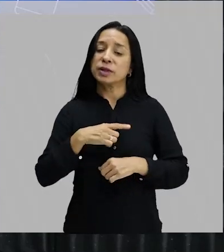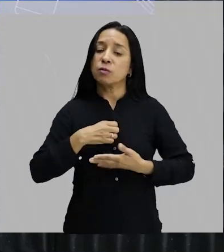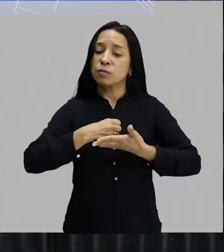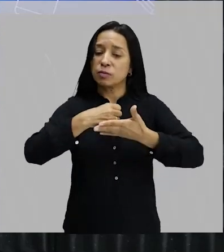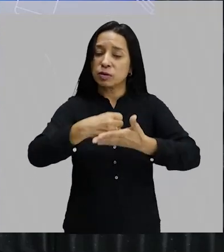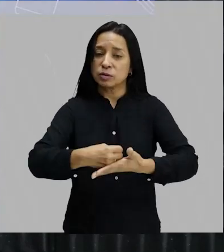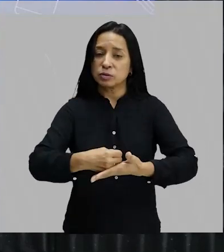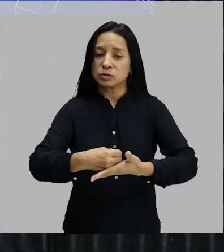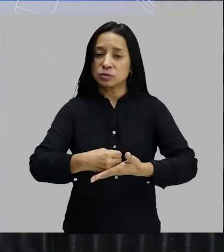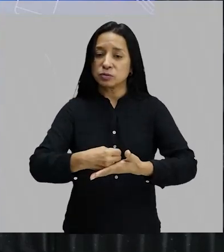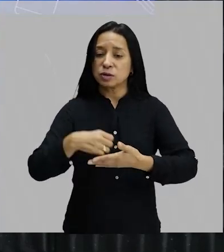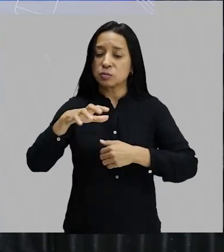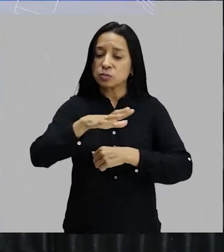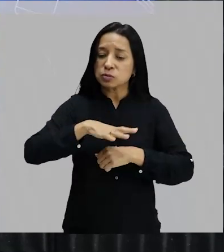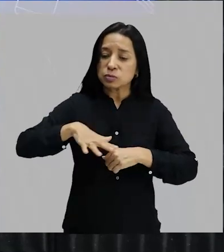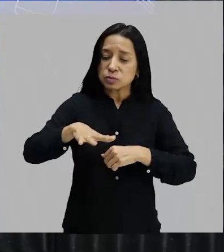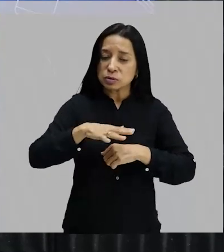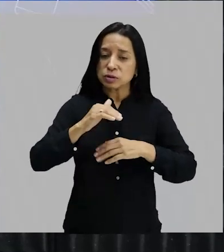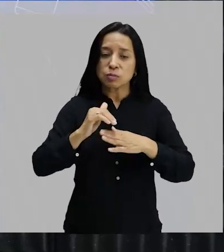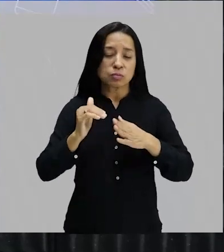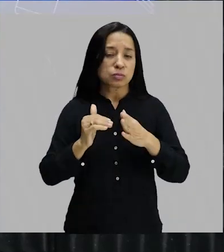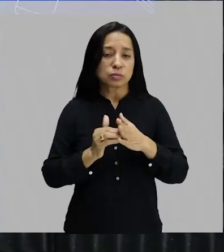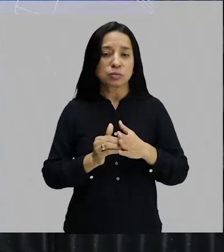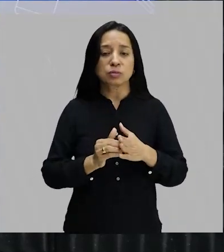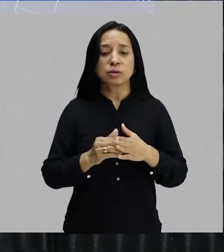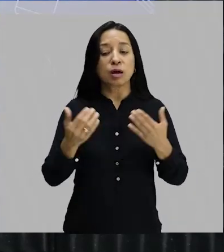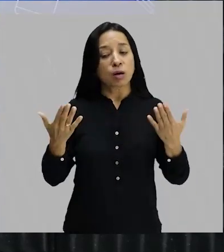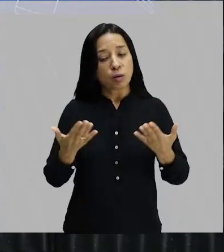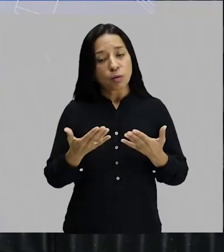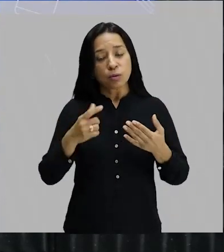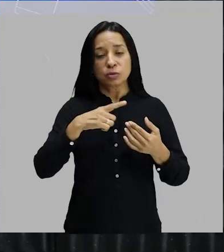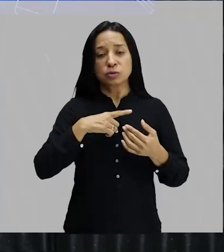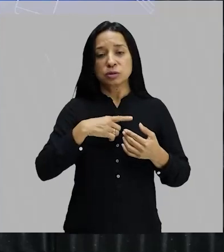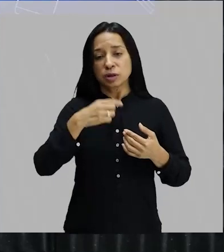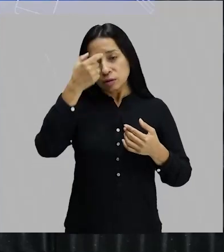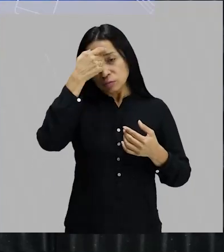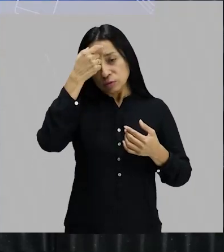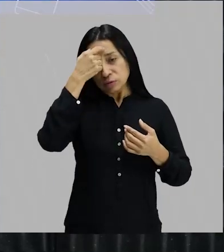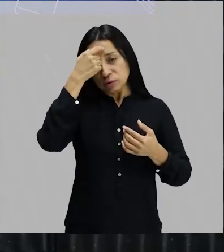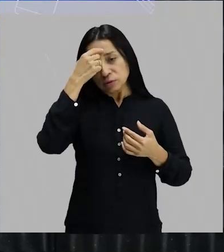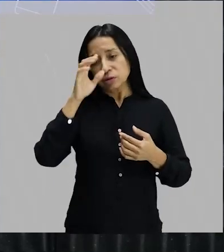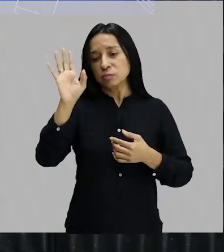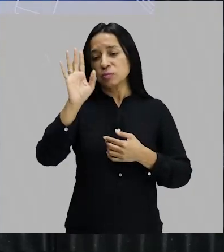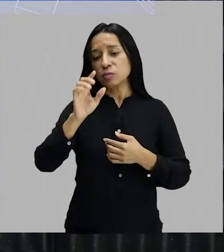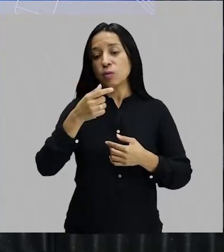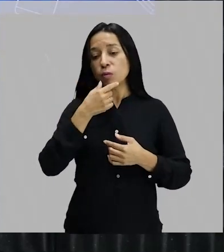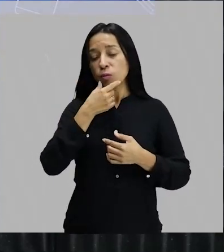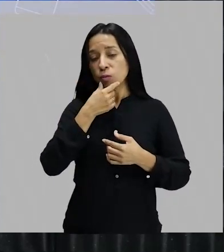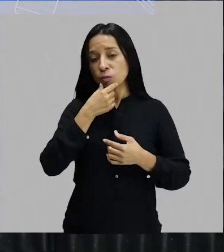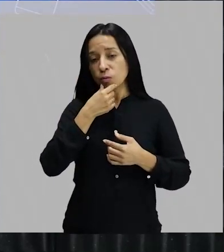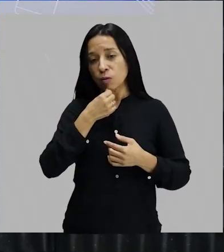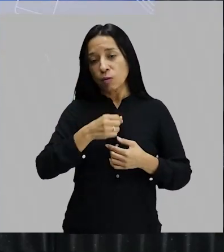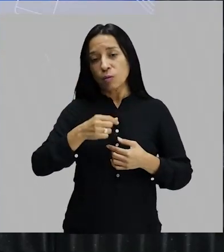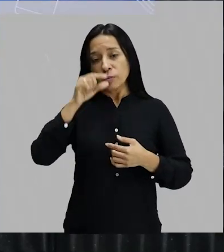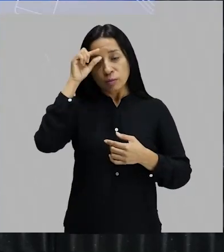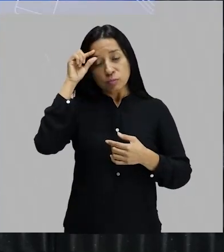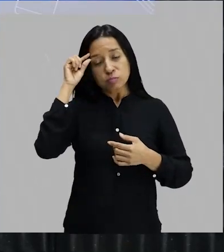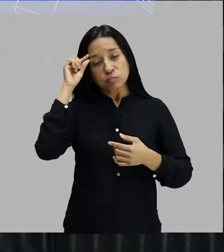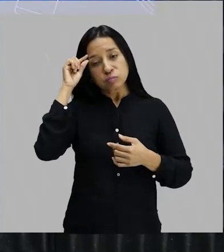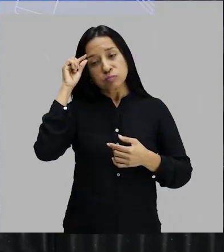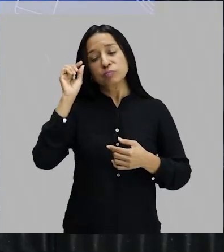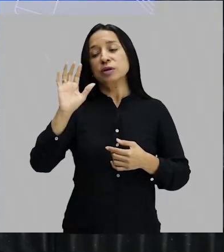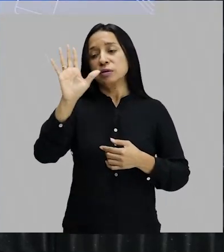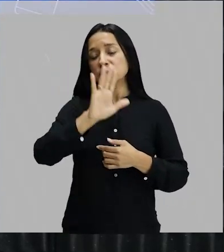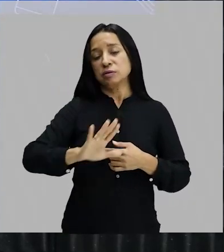apesar dessa situação toda que hoje a gente tem consciência, ele era muito nacionalista. Então ele vai contra a Semana de Arte Moderna por